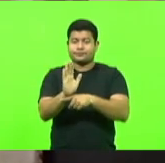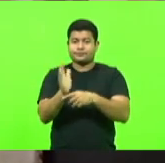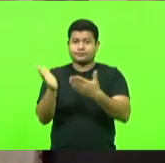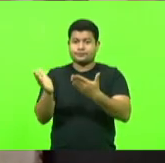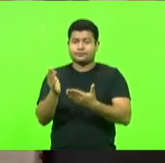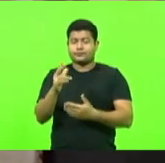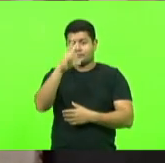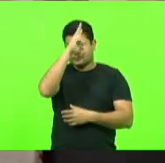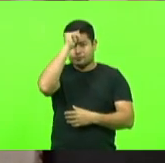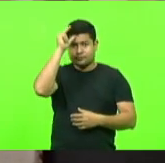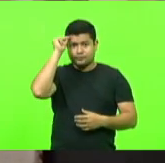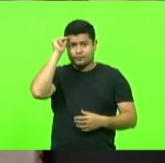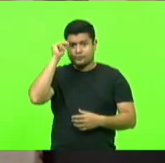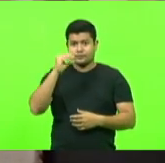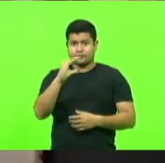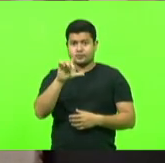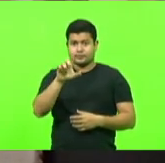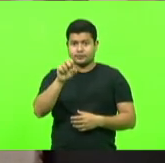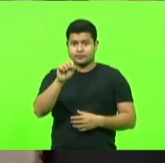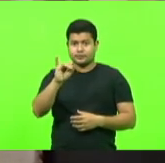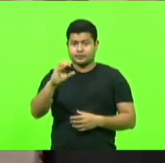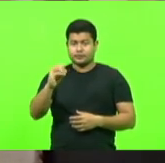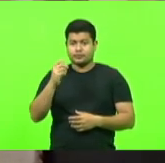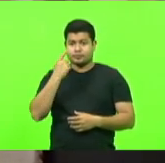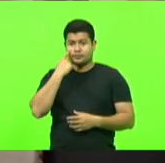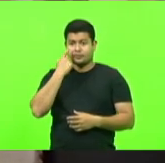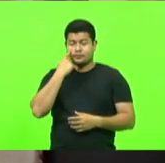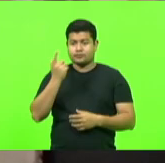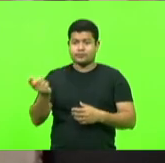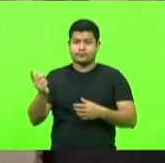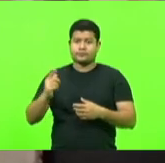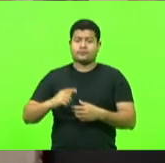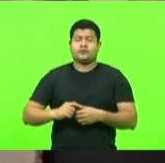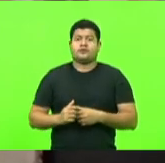prefeito Clésio Salvaro para a gente voltar a conversar em seguida.